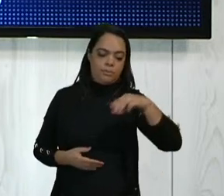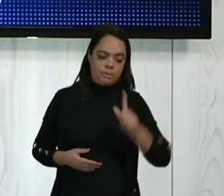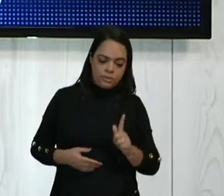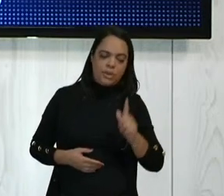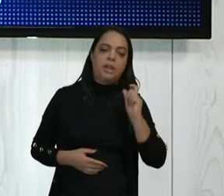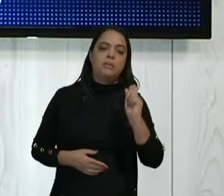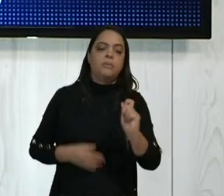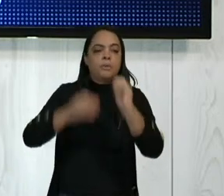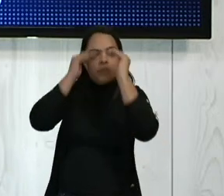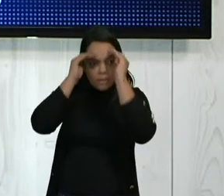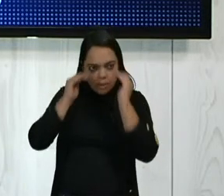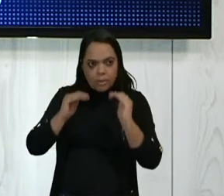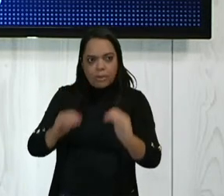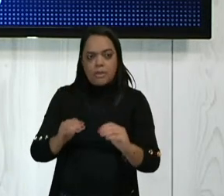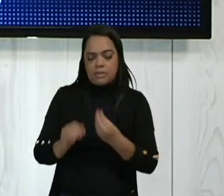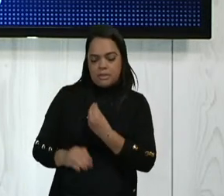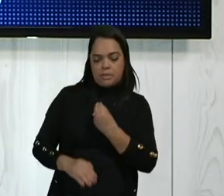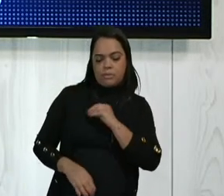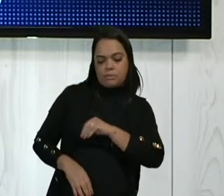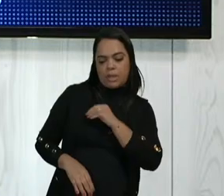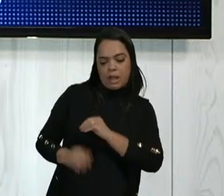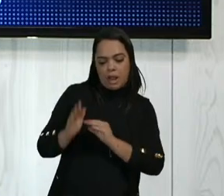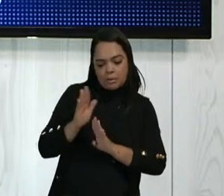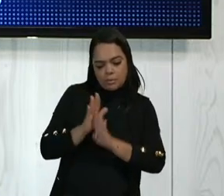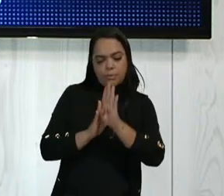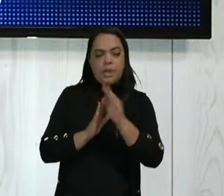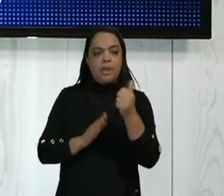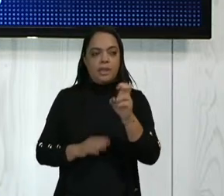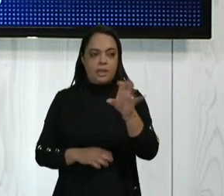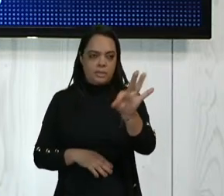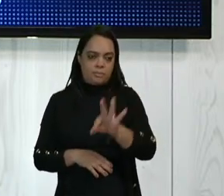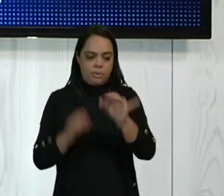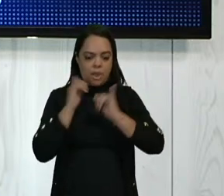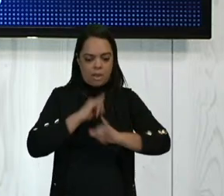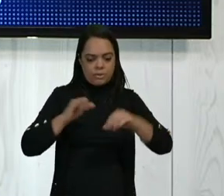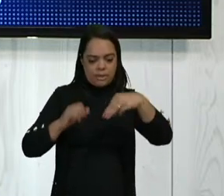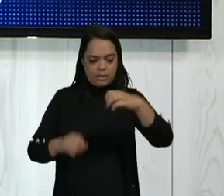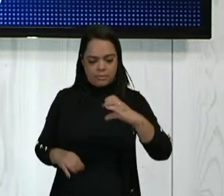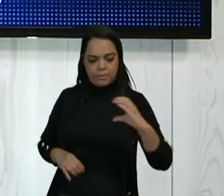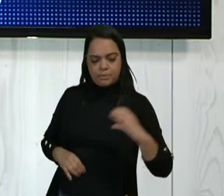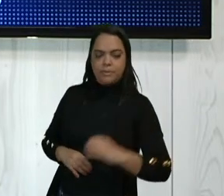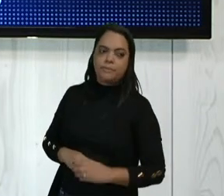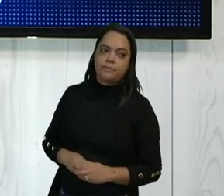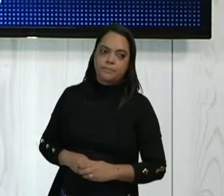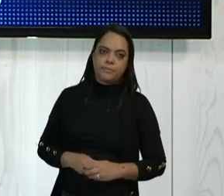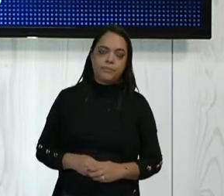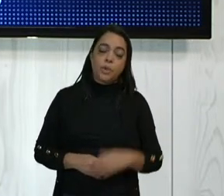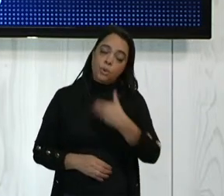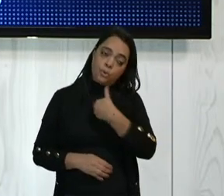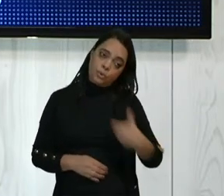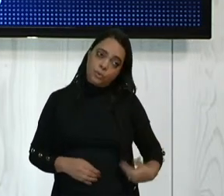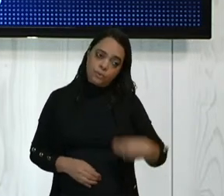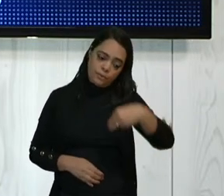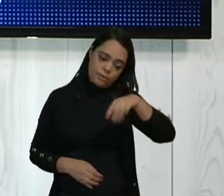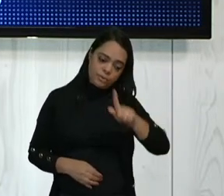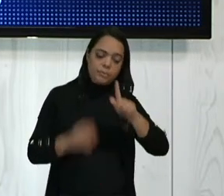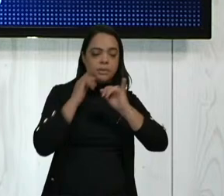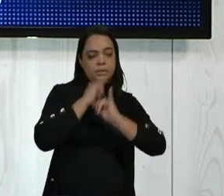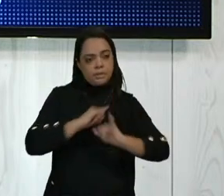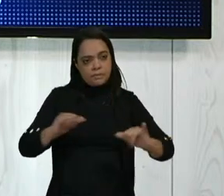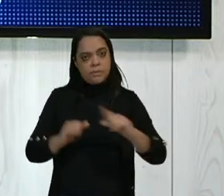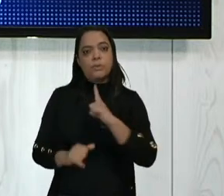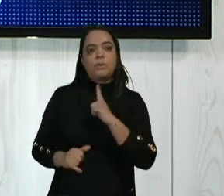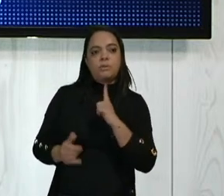cumprimento de reajuste salarial de quase 15% anunciado pelo MEC. Em nota, o Governo de Minas informou que tem